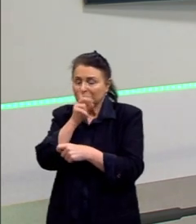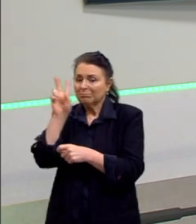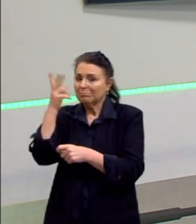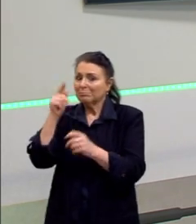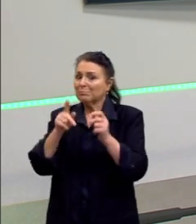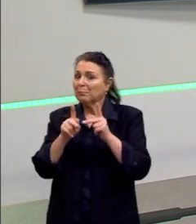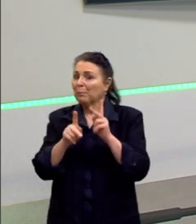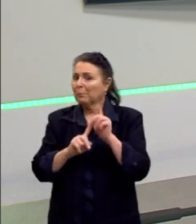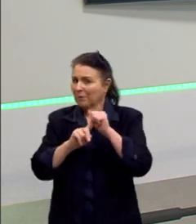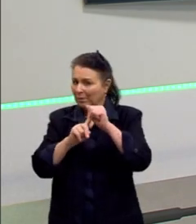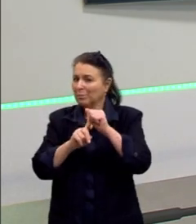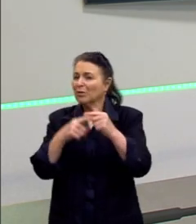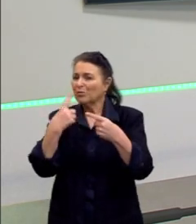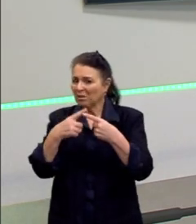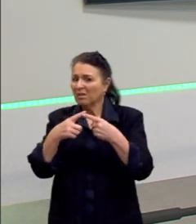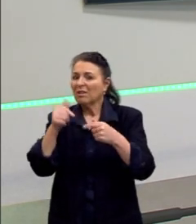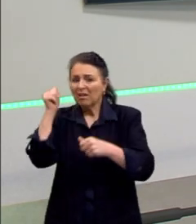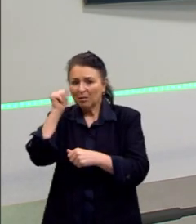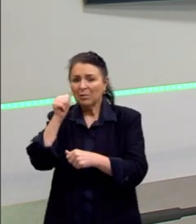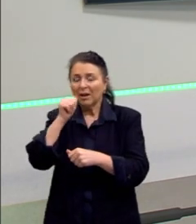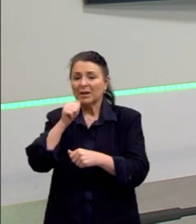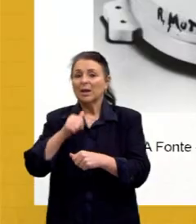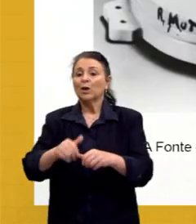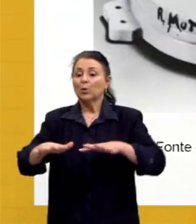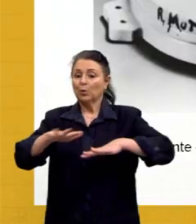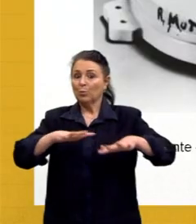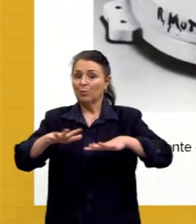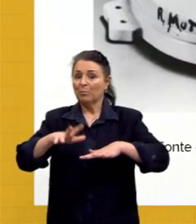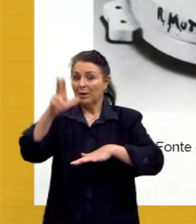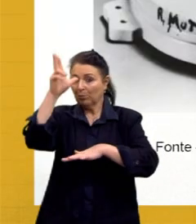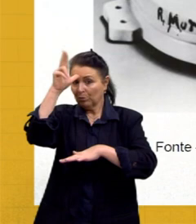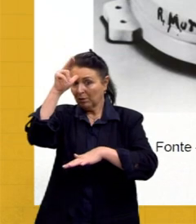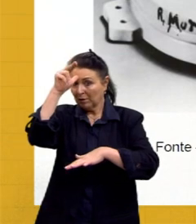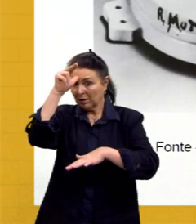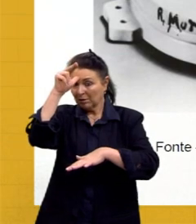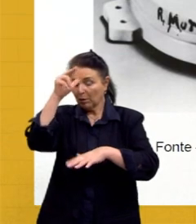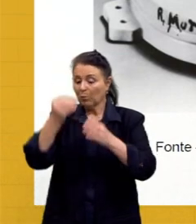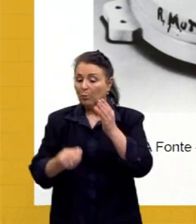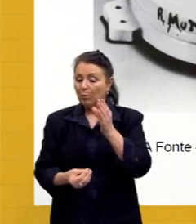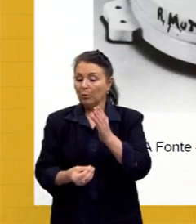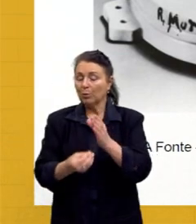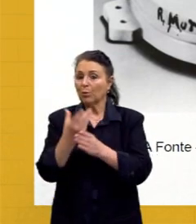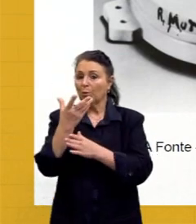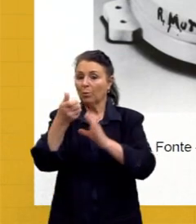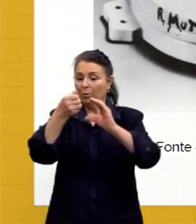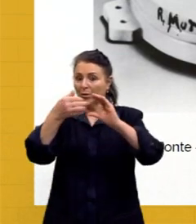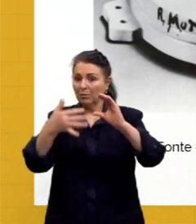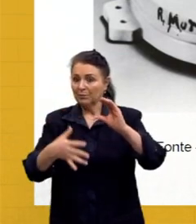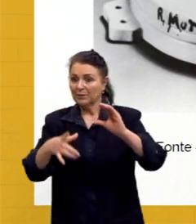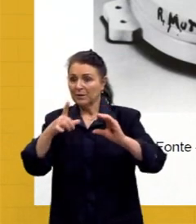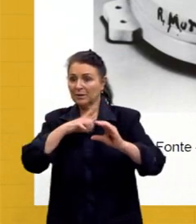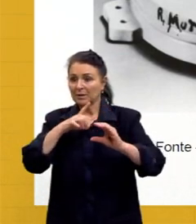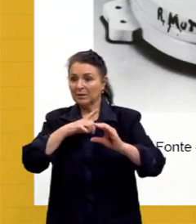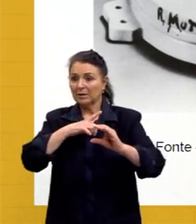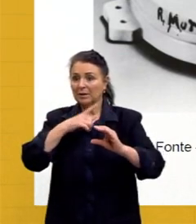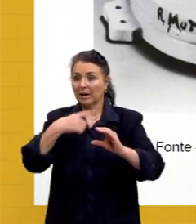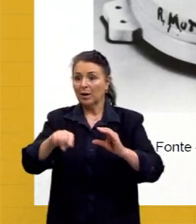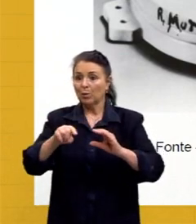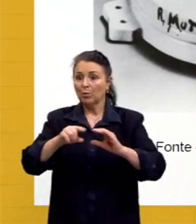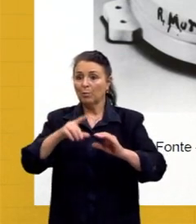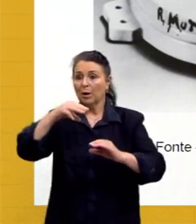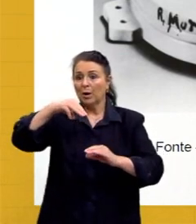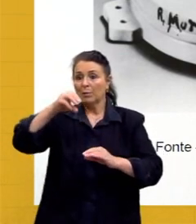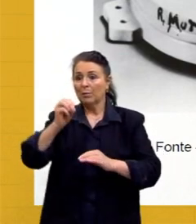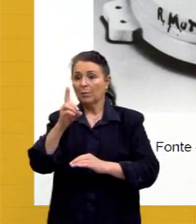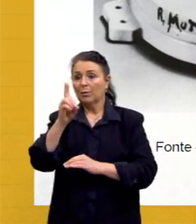quando eram mulheres. E o movimento dadaísta deu esse protagonismo. E a gente enxerga aqui a Modern Shaw, que é uma obra